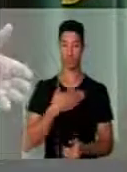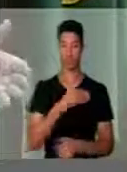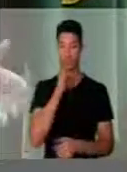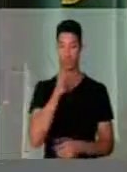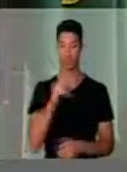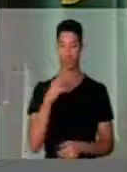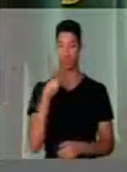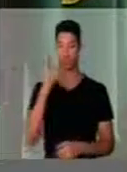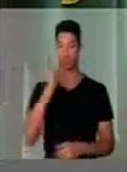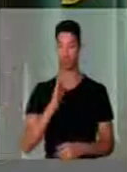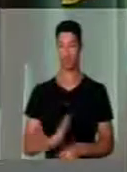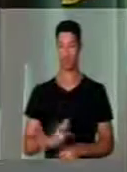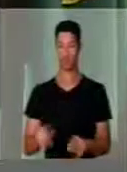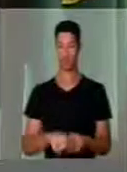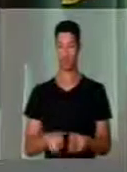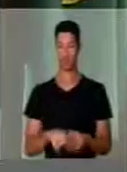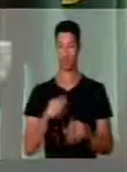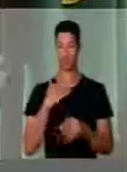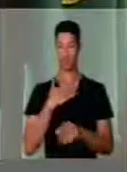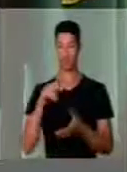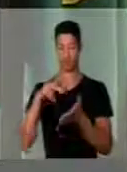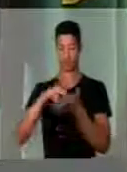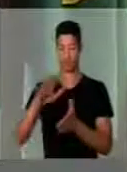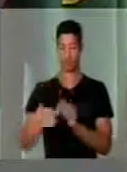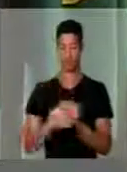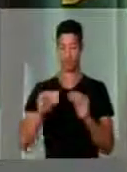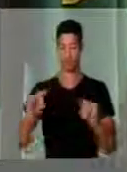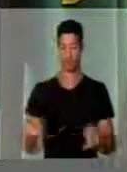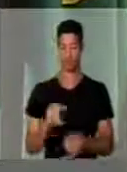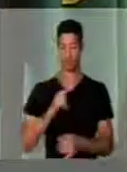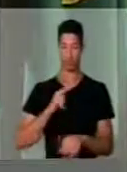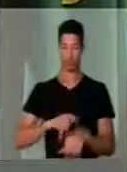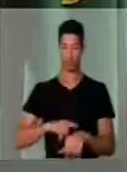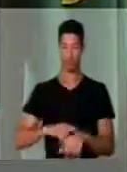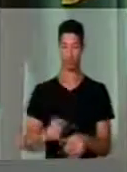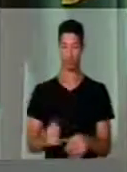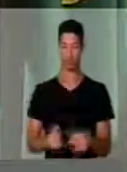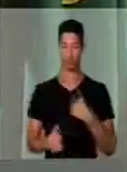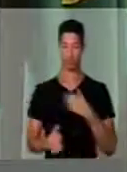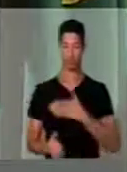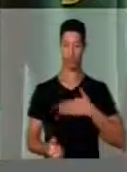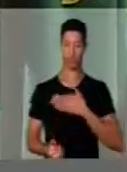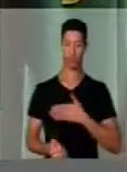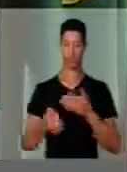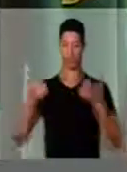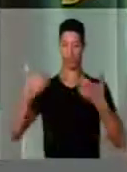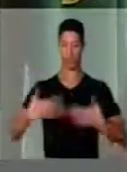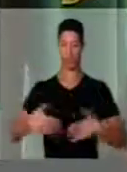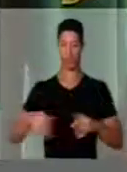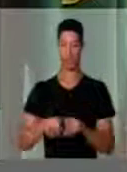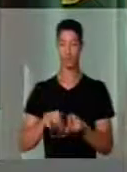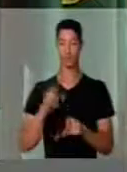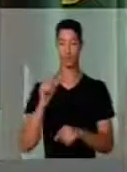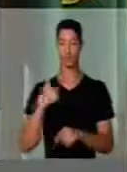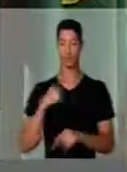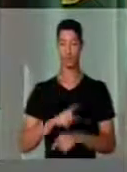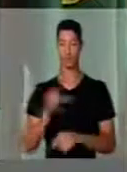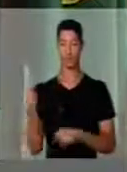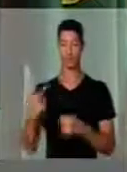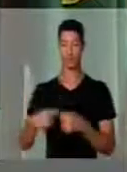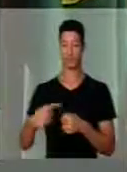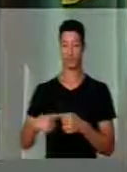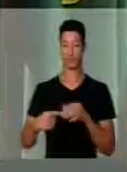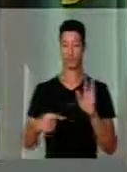registrasse na Voz do Brasil essa minha colocação. E aproveitando que eu tenho tempo, eu gostaria de justificar, eu saí da minha